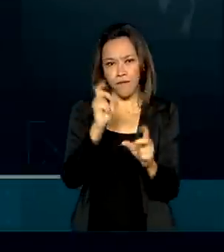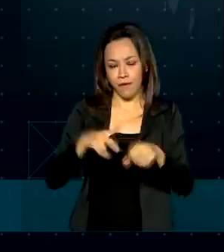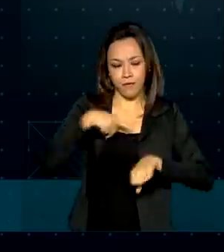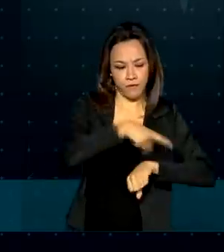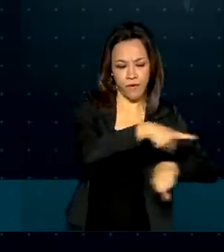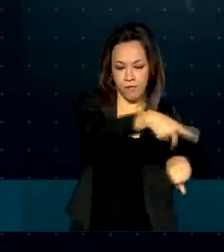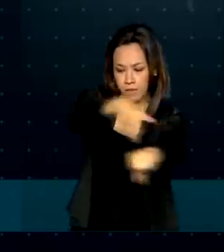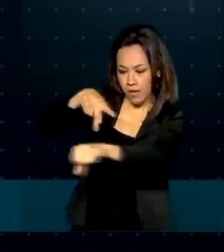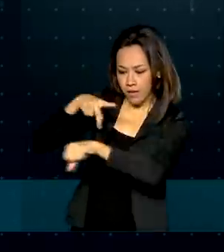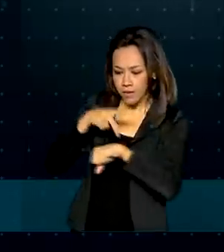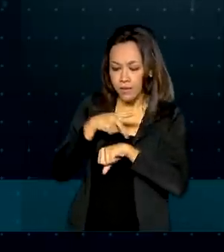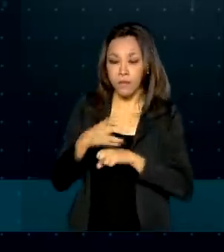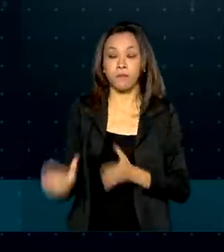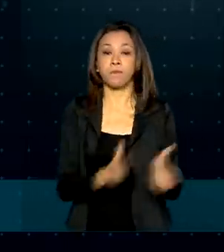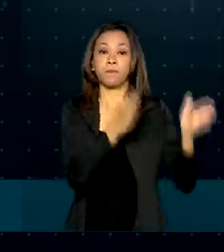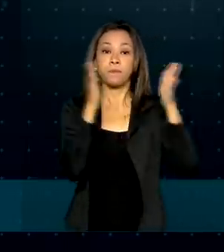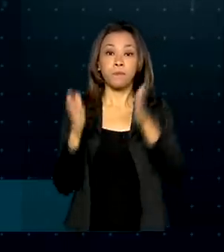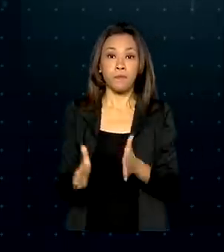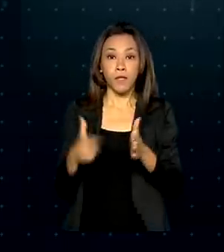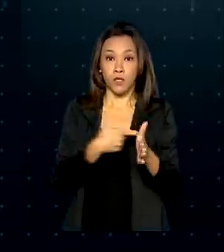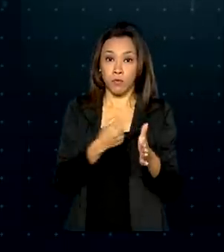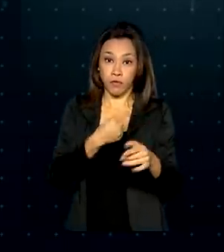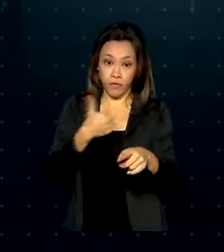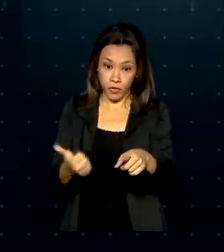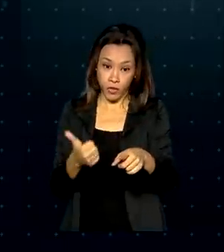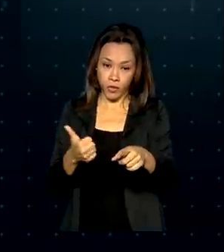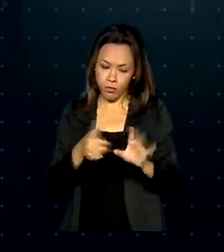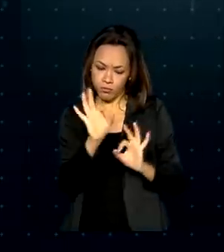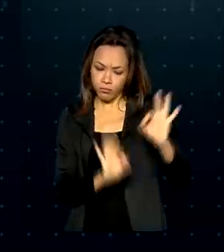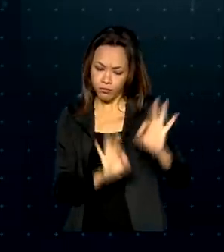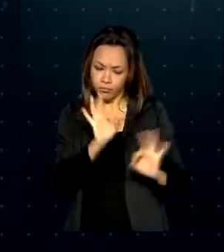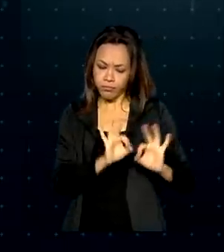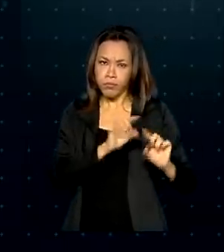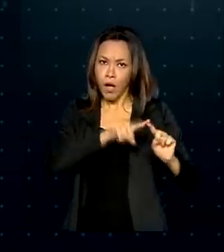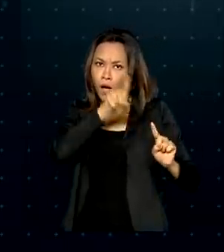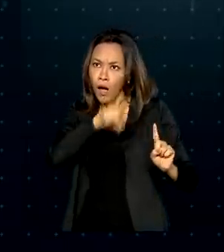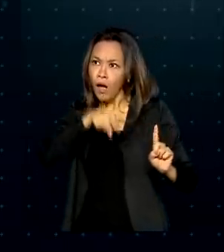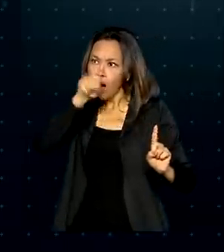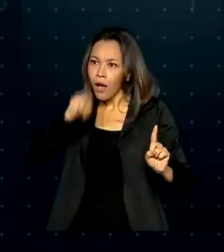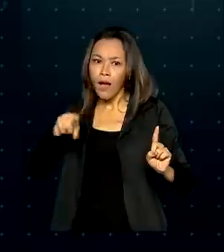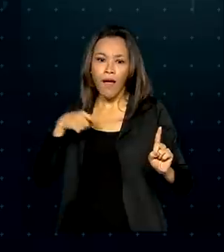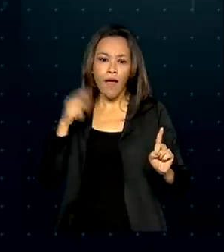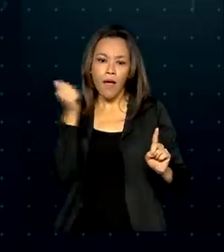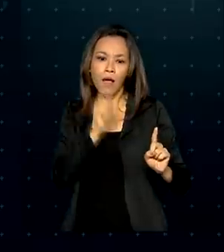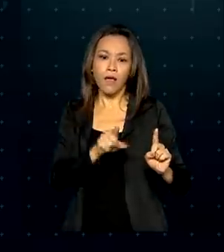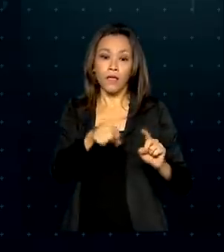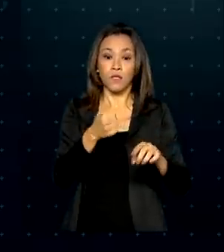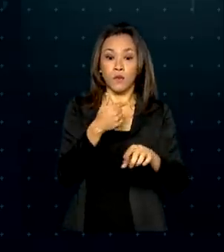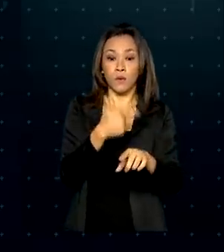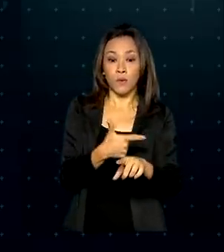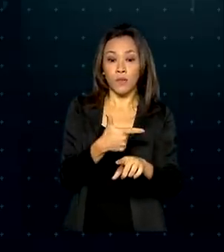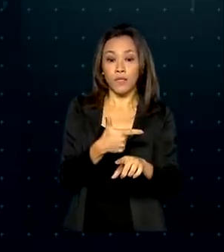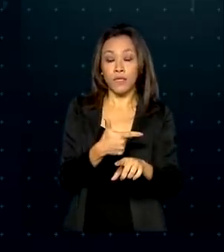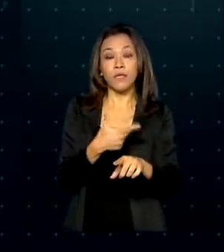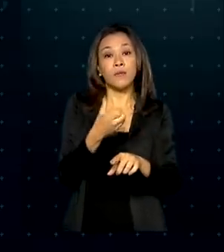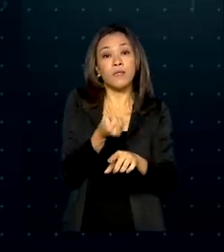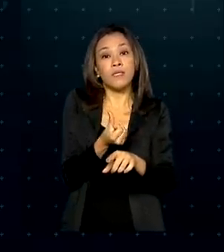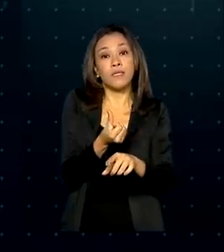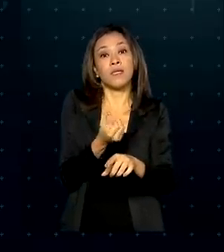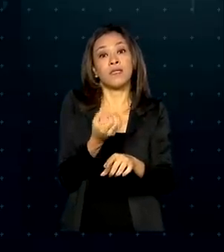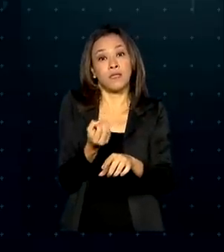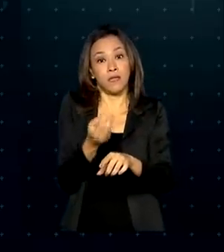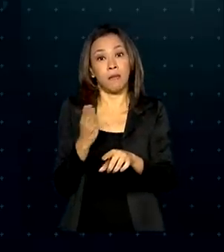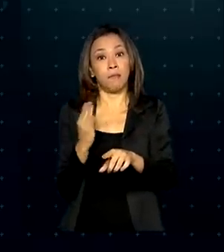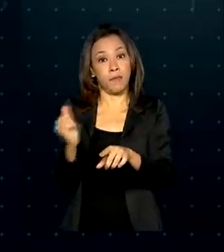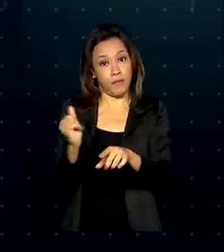Para 2021, a projeção do Ministério da Economia é chegar a mais de 260 bilhões de dólares em